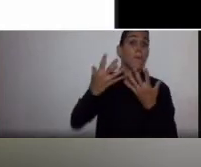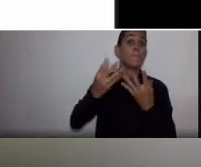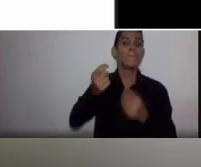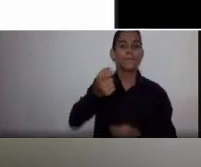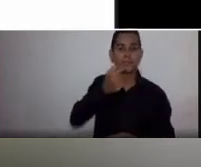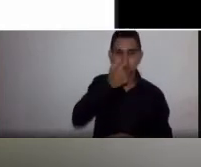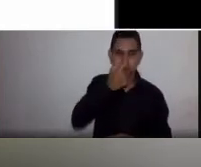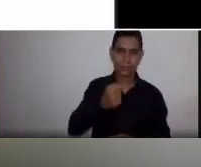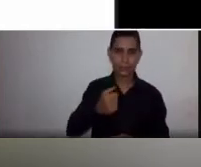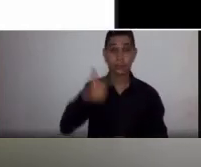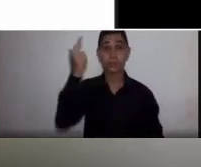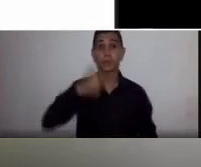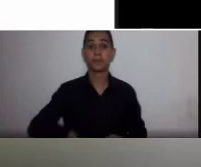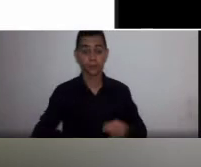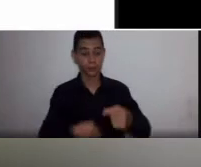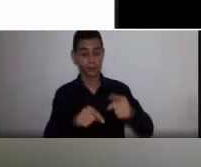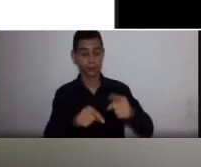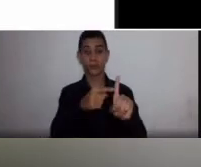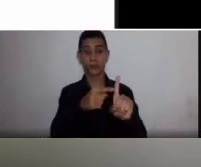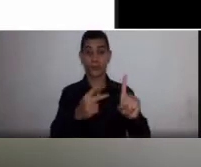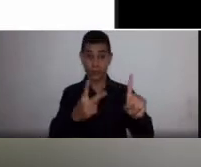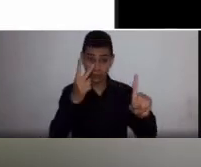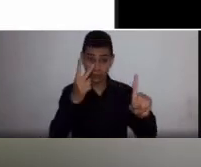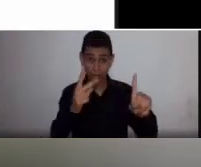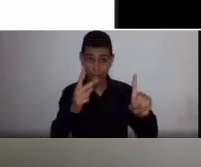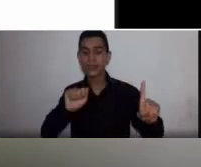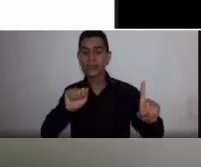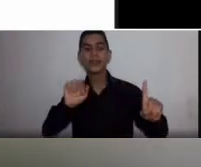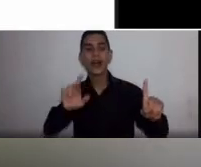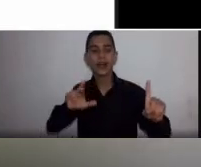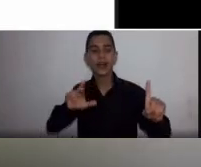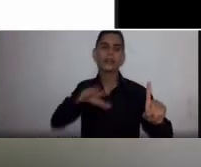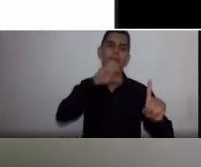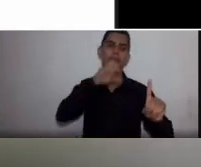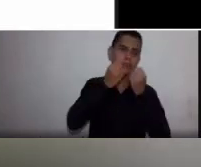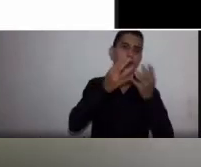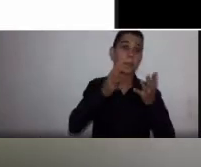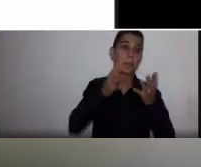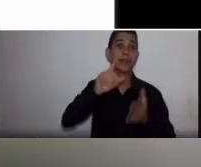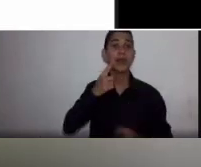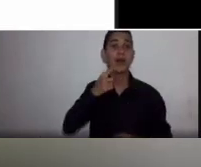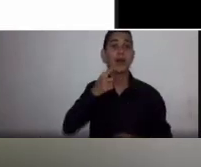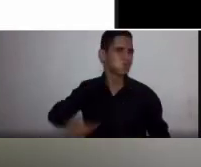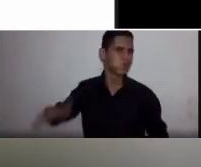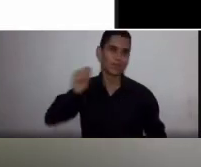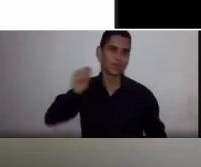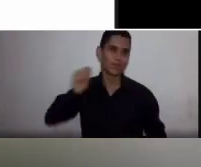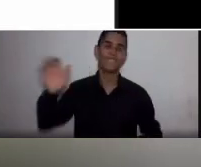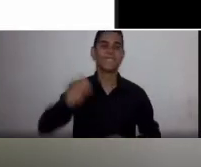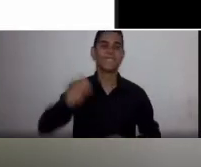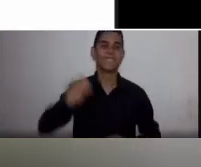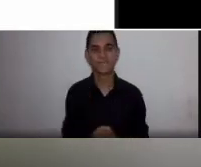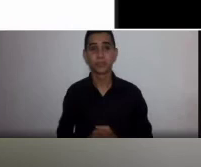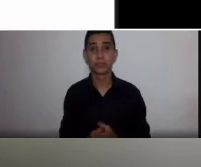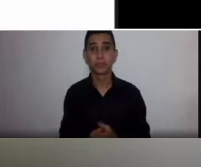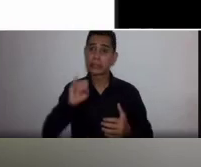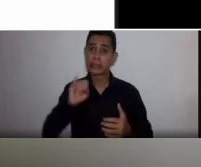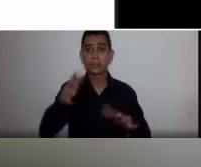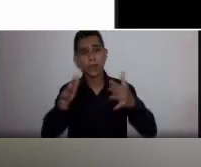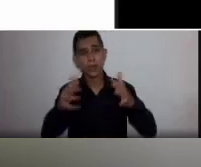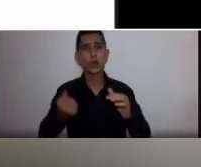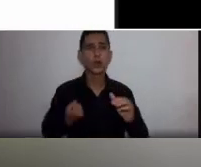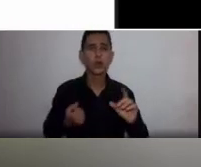leva menos oxigênio do que gasta. Então, um gatilho transfusional interessante seria um número aí entre 2 e 5.